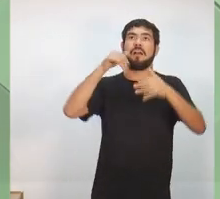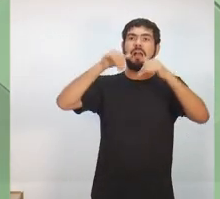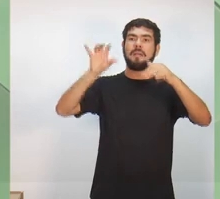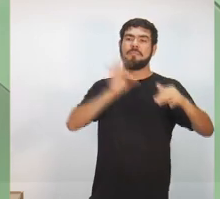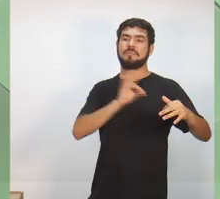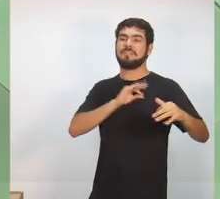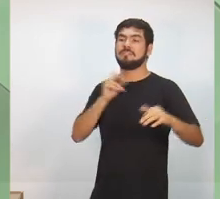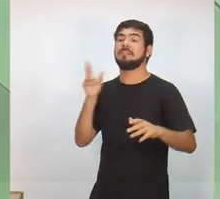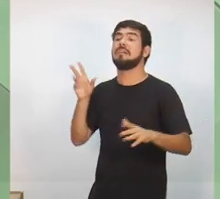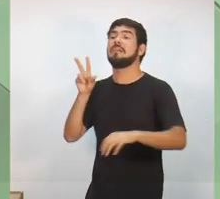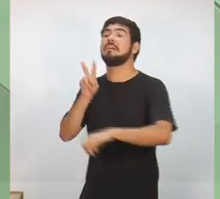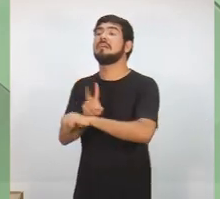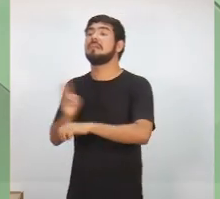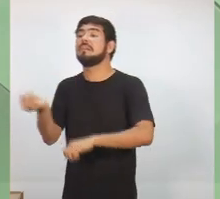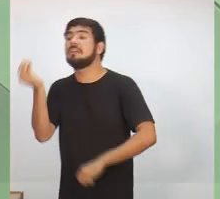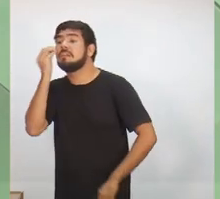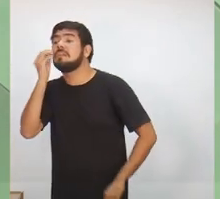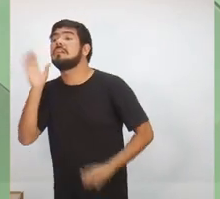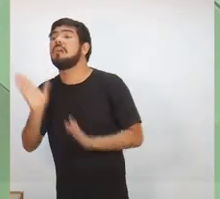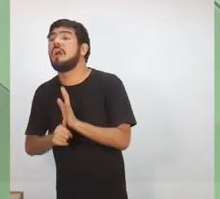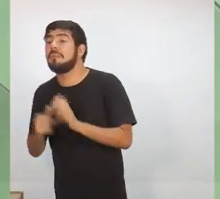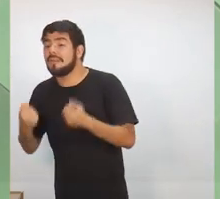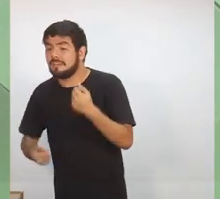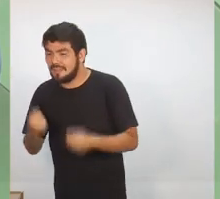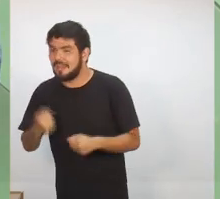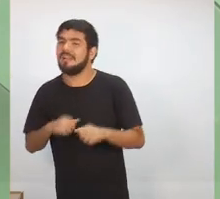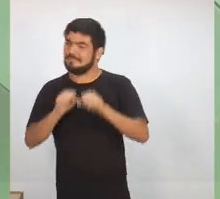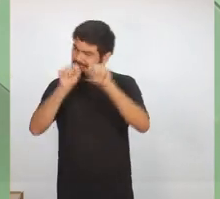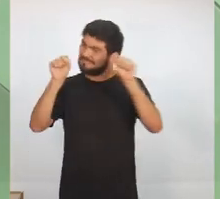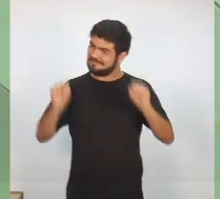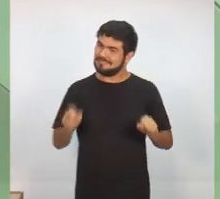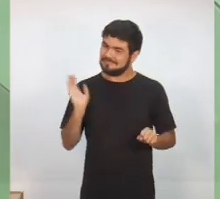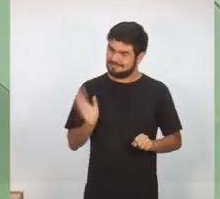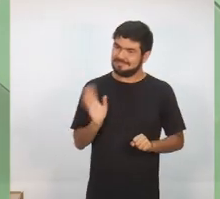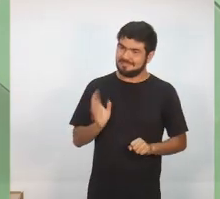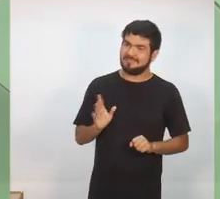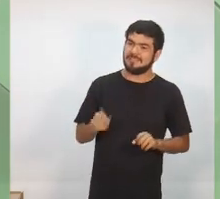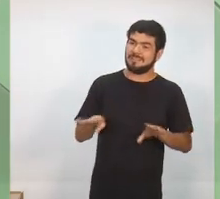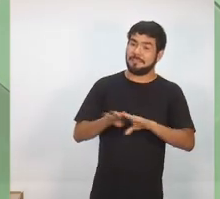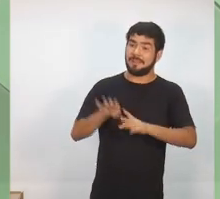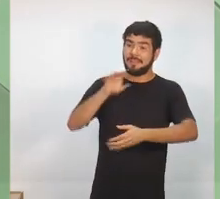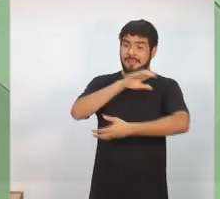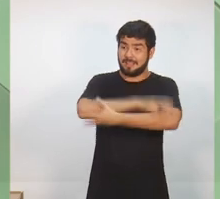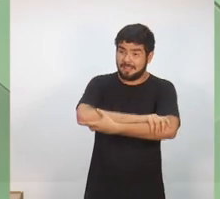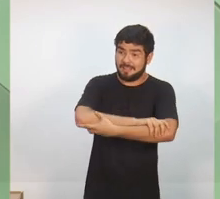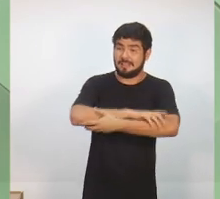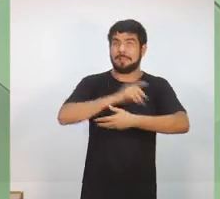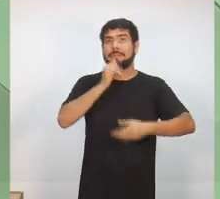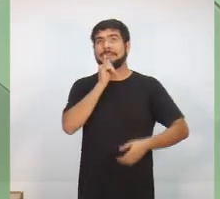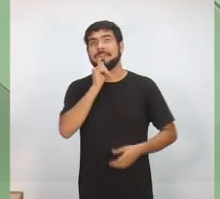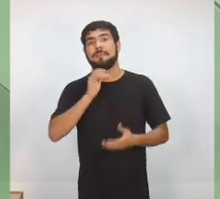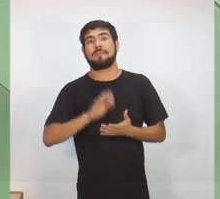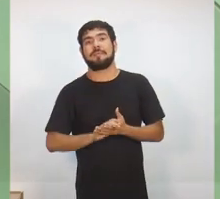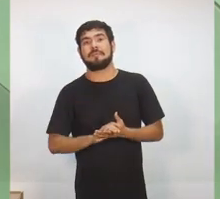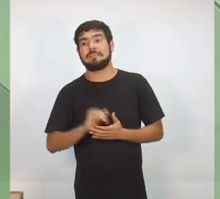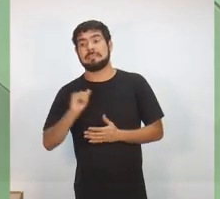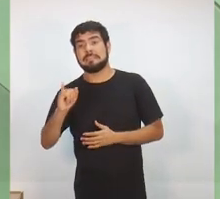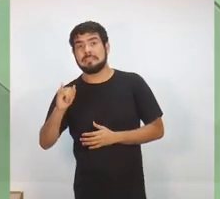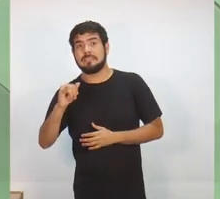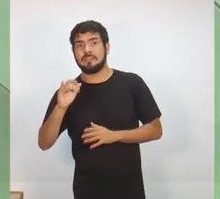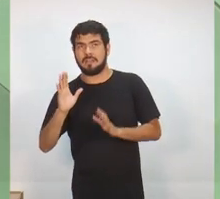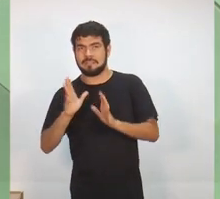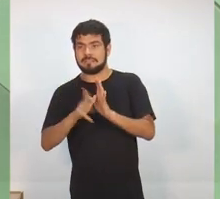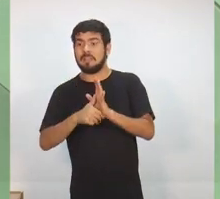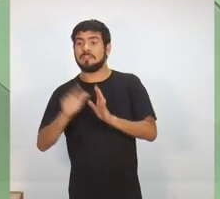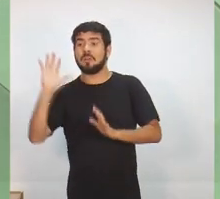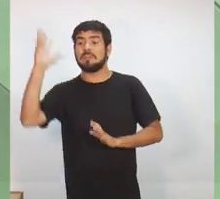polícia vai lá e faz a abordagem. Esse sistema também faz relacionamento, ele estabelece padrões. Por exemplo, se um assalto aconteceu